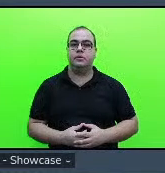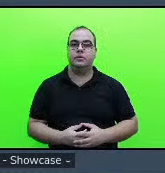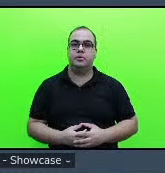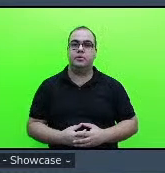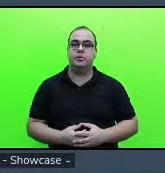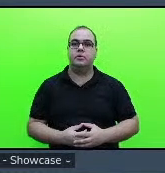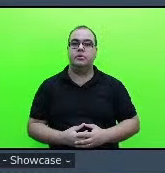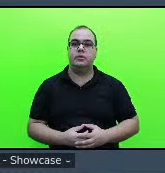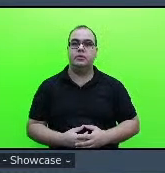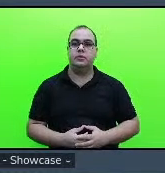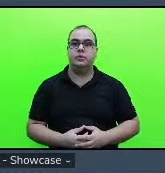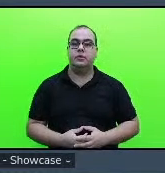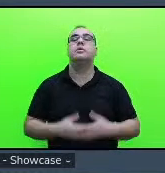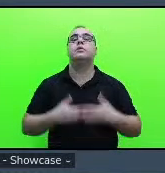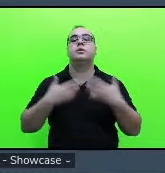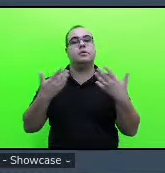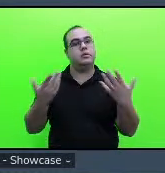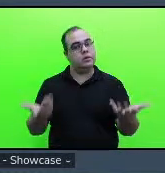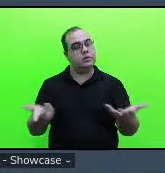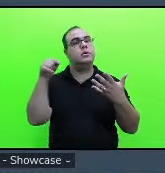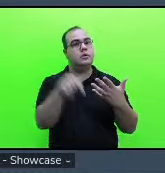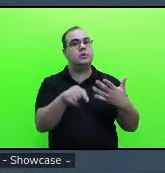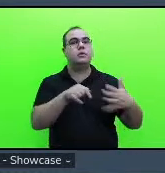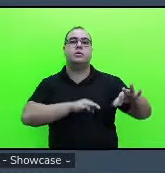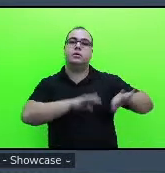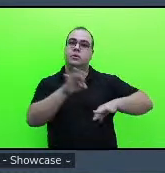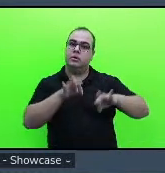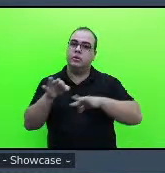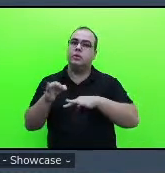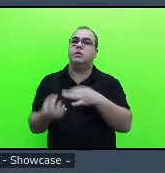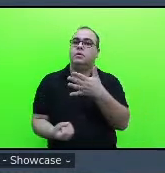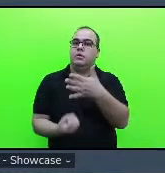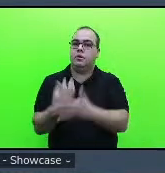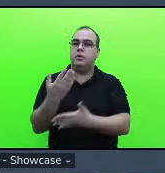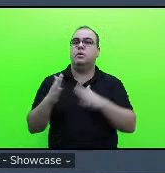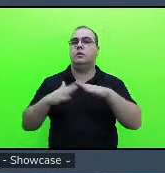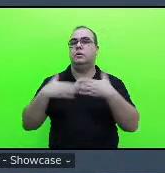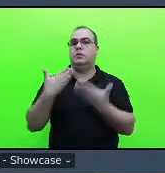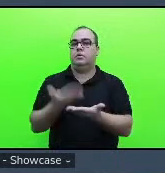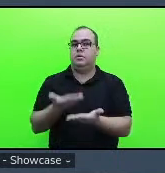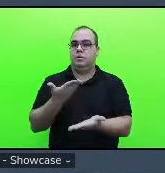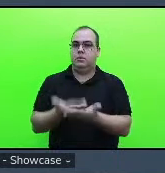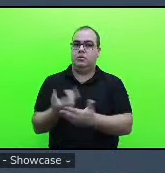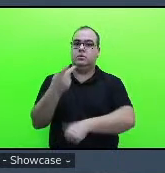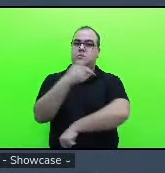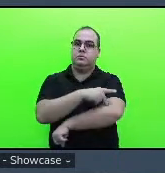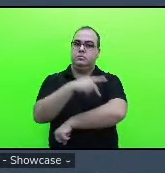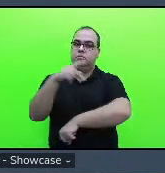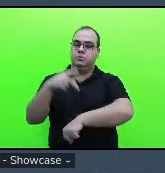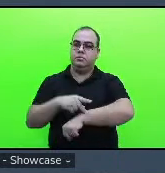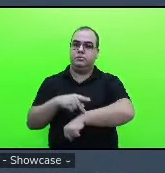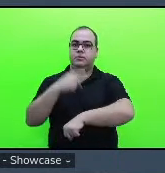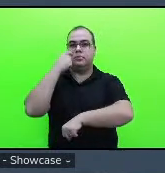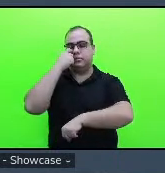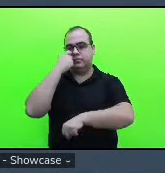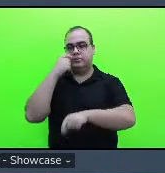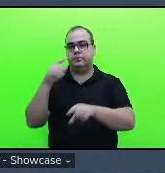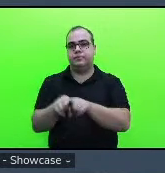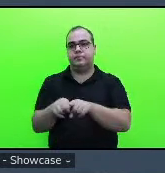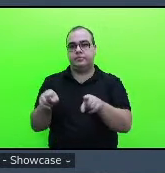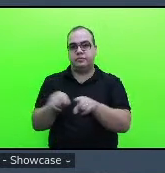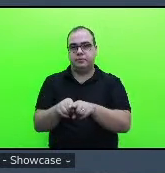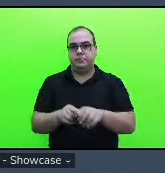esse projeto ele ele foi criado pela escola né pela pedagoga e eles lá trabalhavam com eles